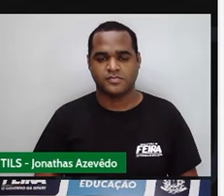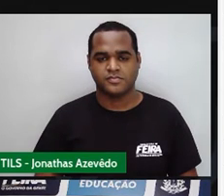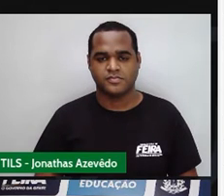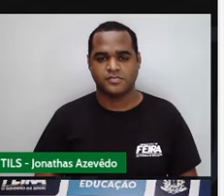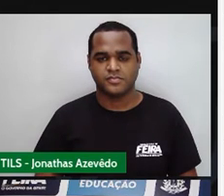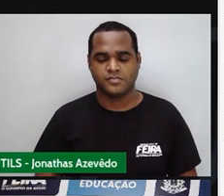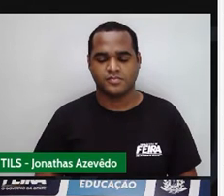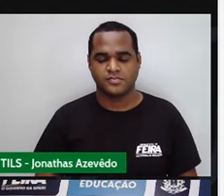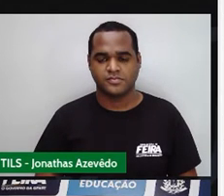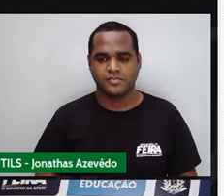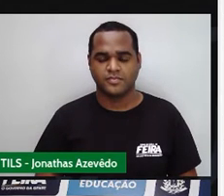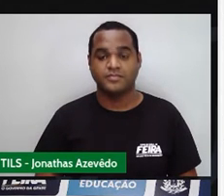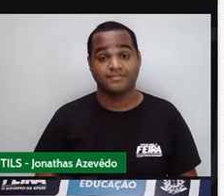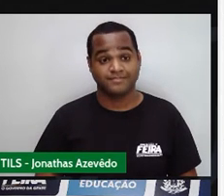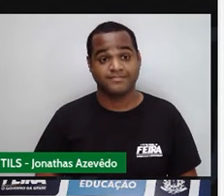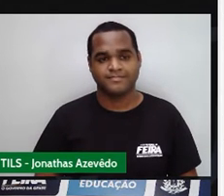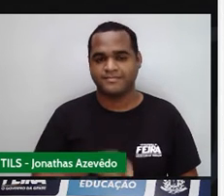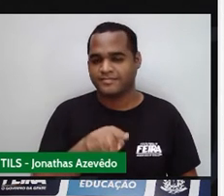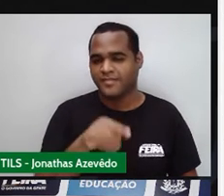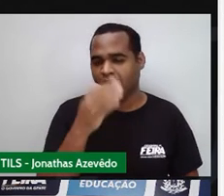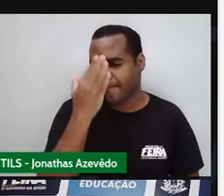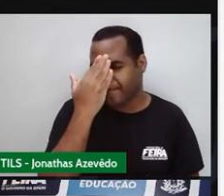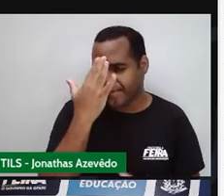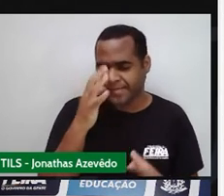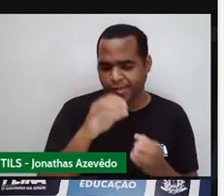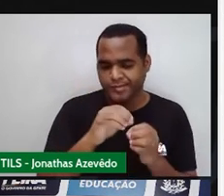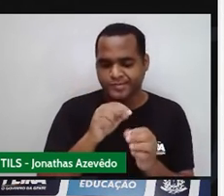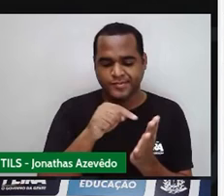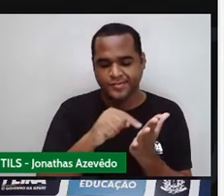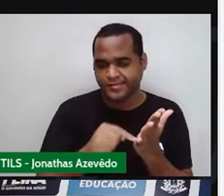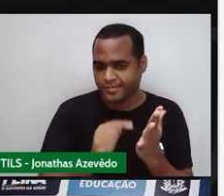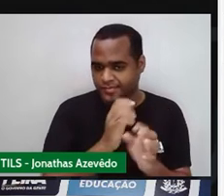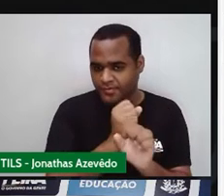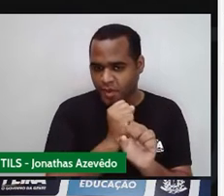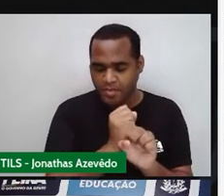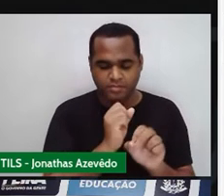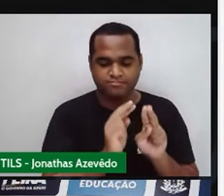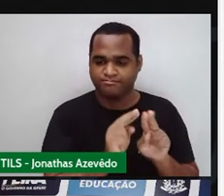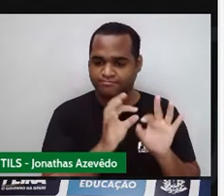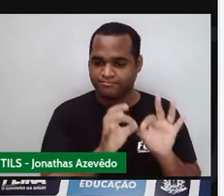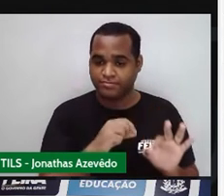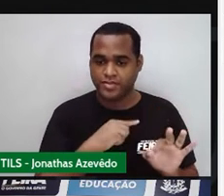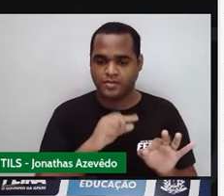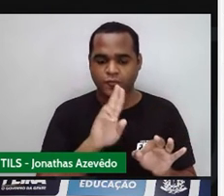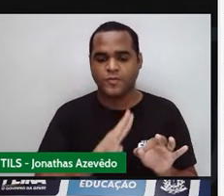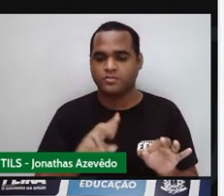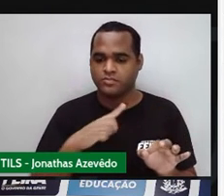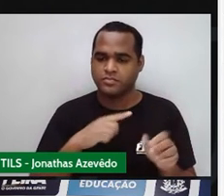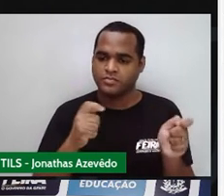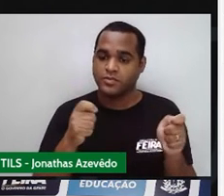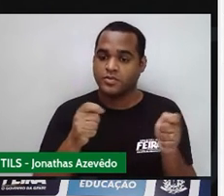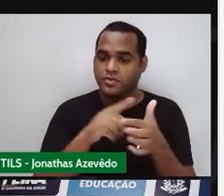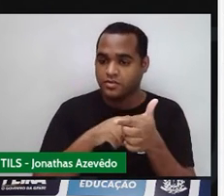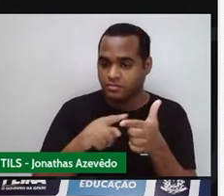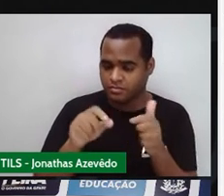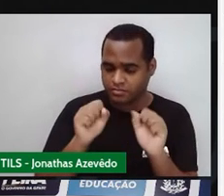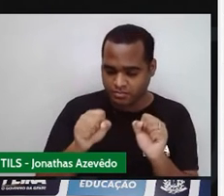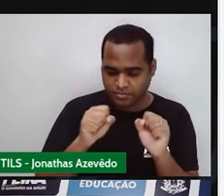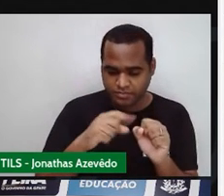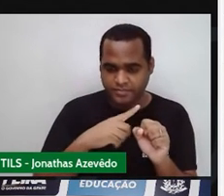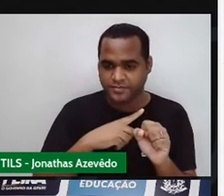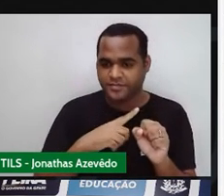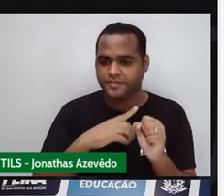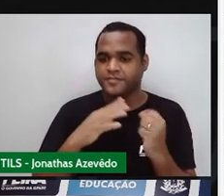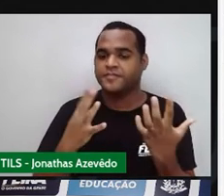Bom, e aí você pode usar a calculadora para fazer essa divisão, né? Ou você pode também,